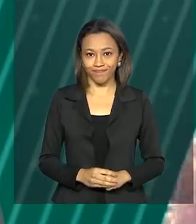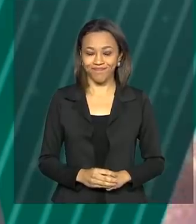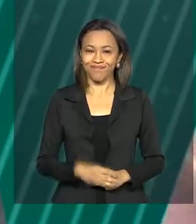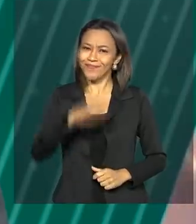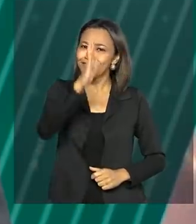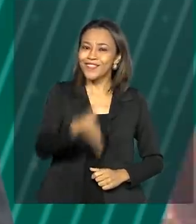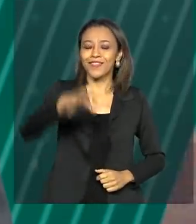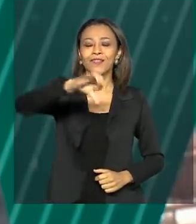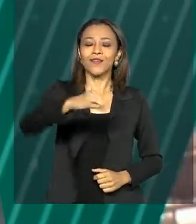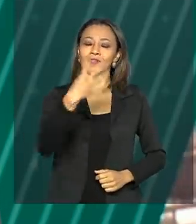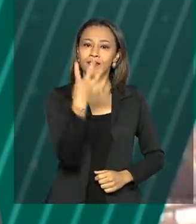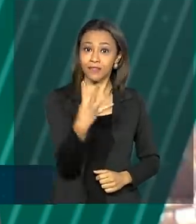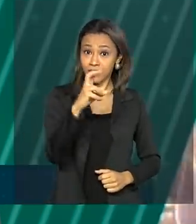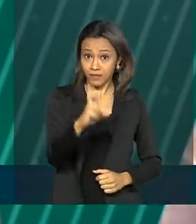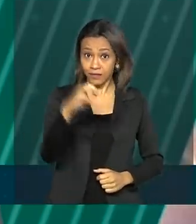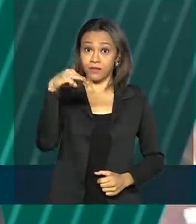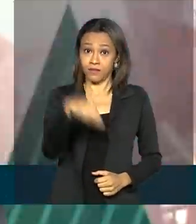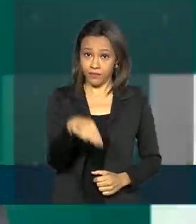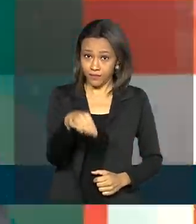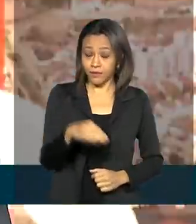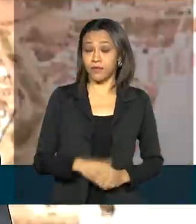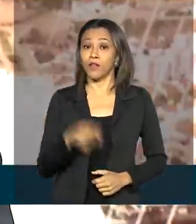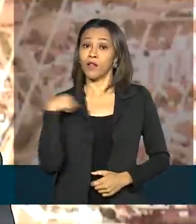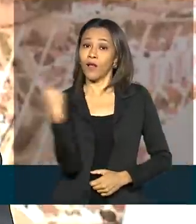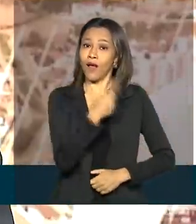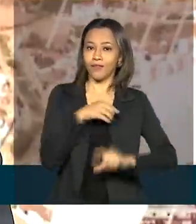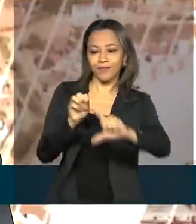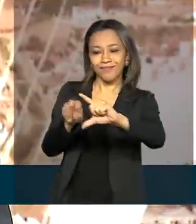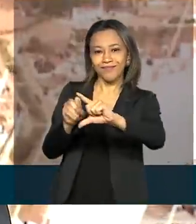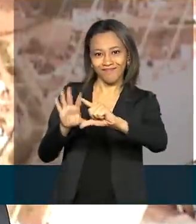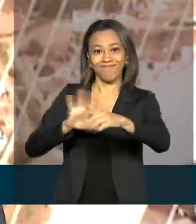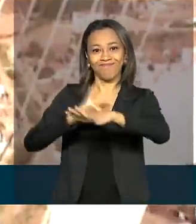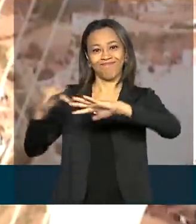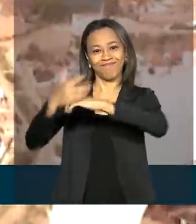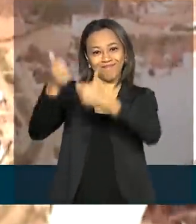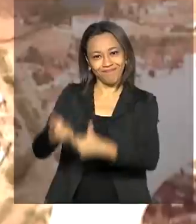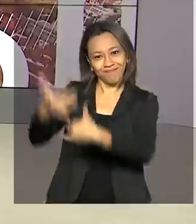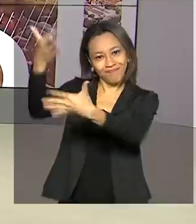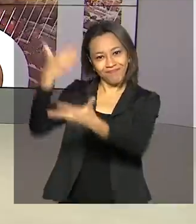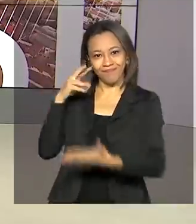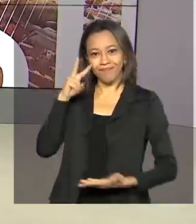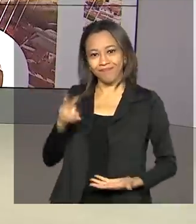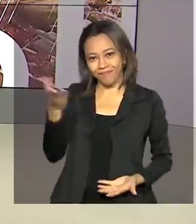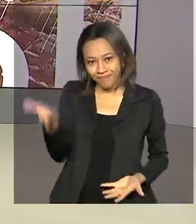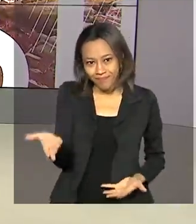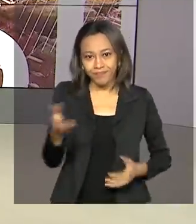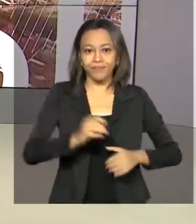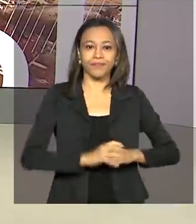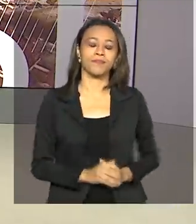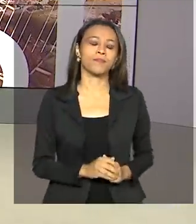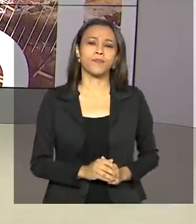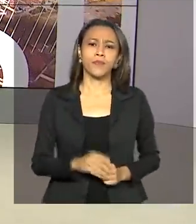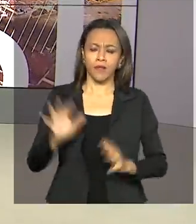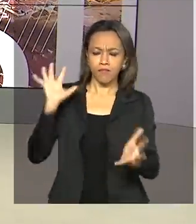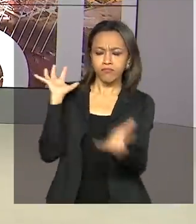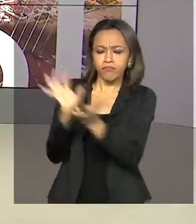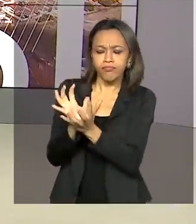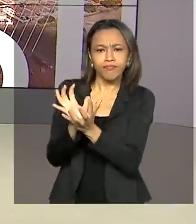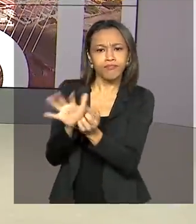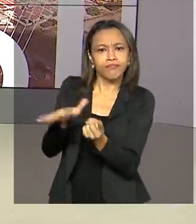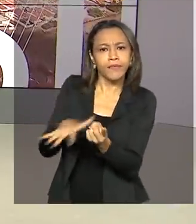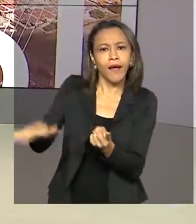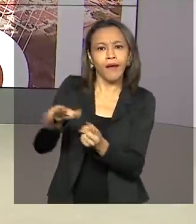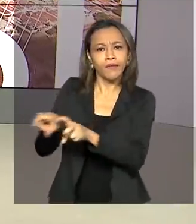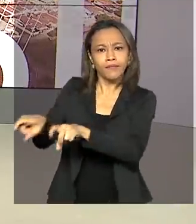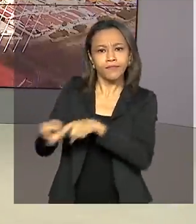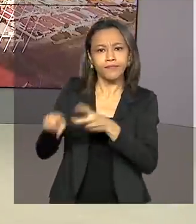São 9 horas e 45 minutos. Estamos ao vivo também pelas redes sociais. O sistema produtivo brasileiro